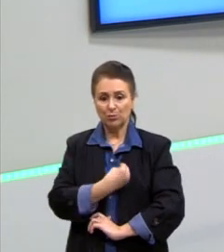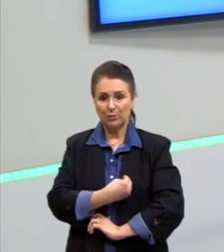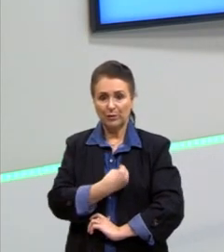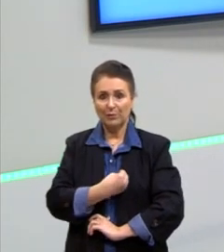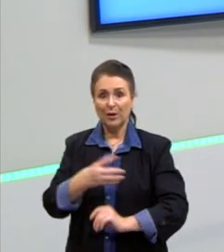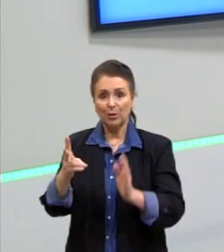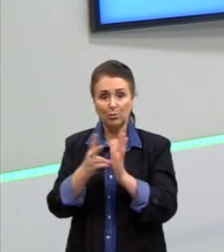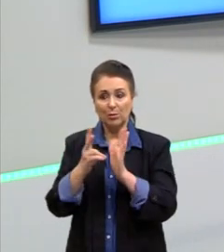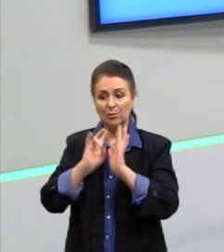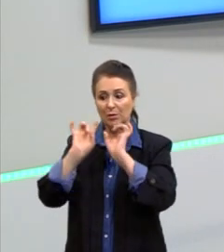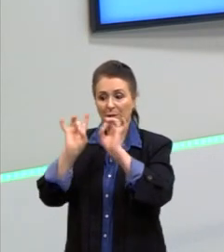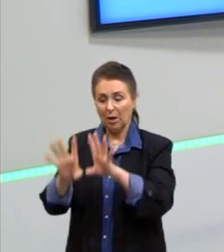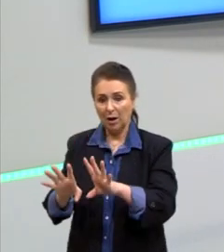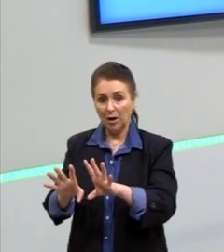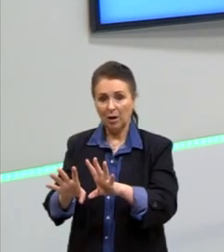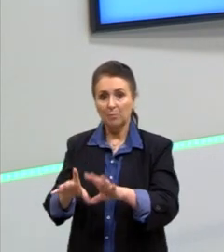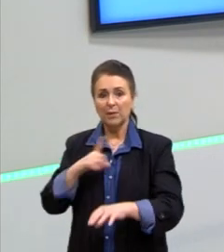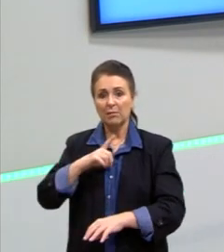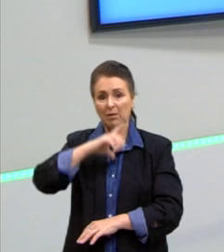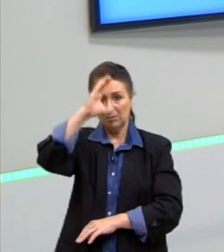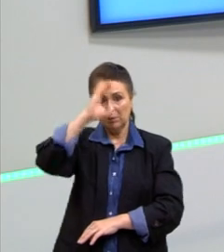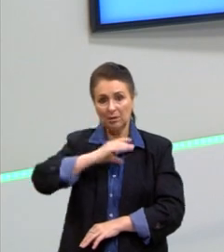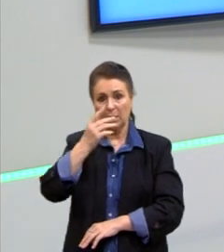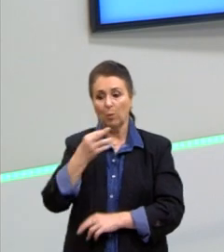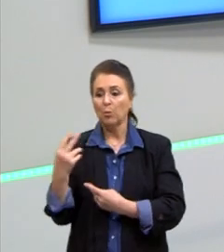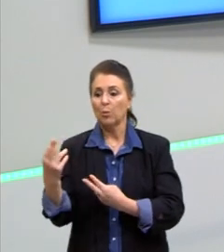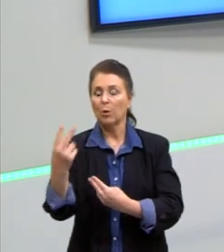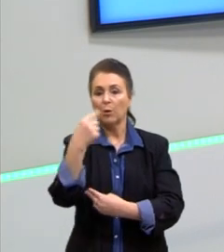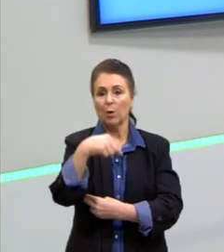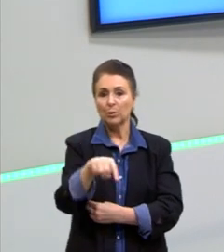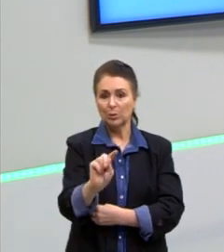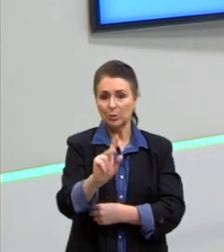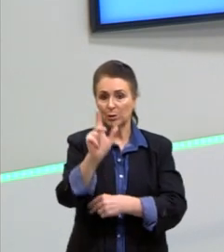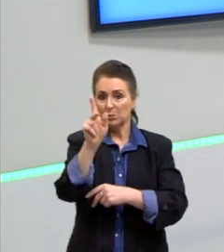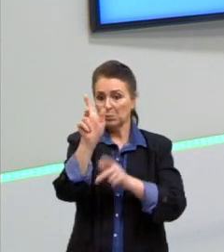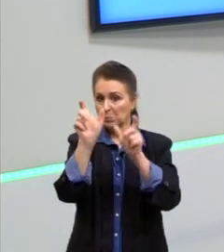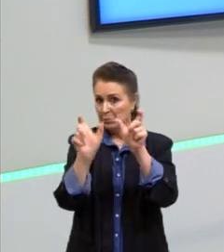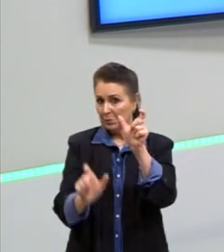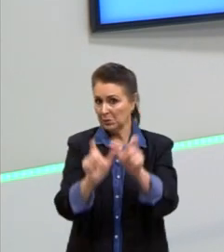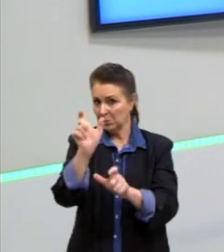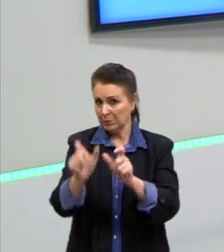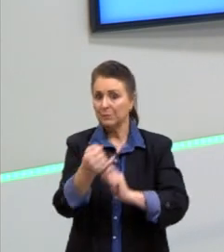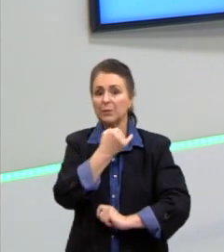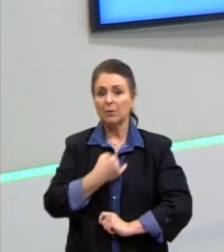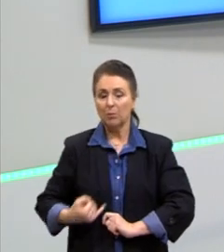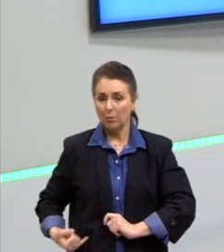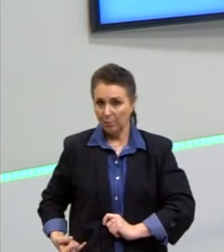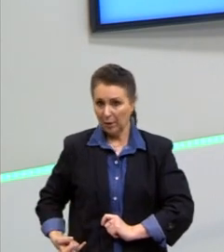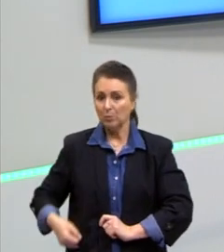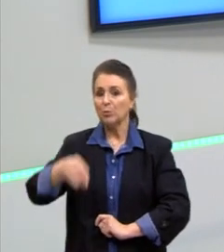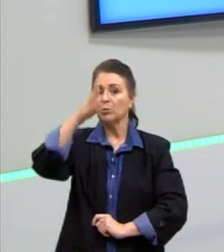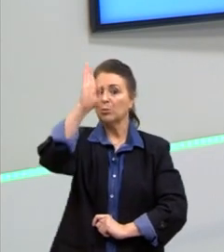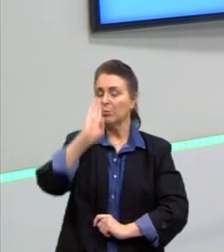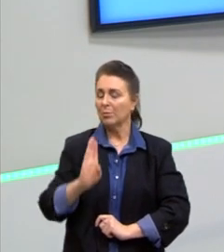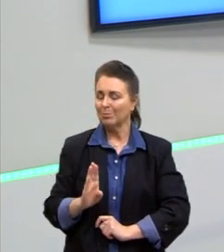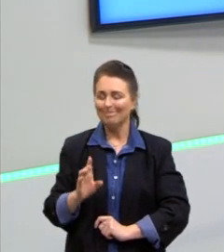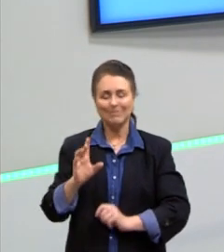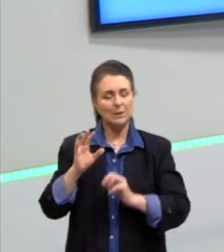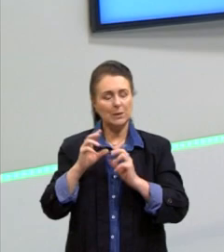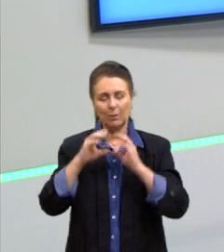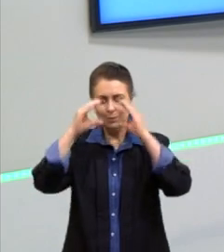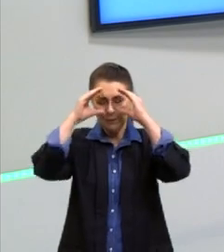bem violenta, bem desrespeitosa. Então, a gente precisa ressaltar aí que o Império Brasileiro não respeitou os indígenas.